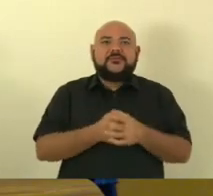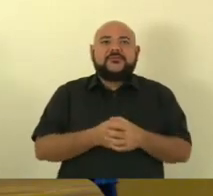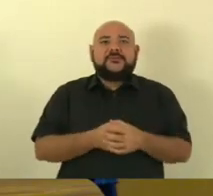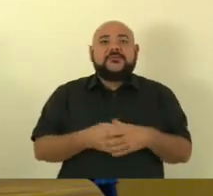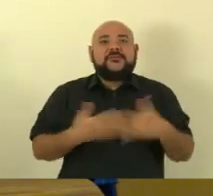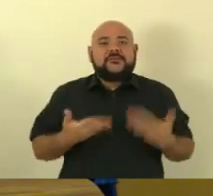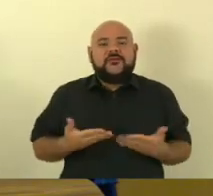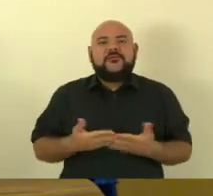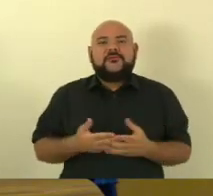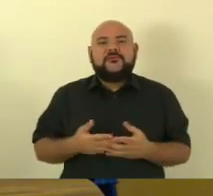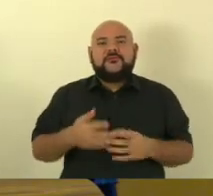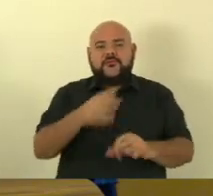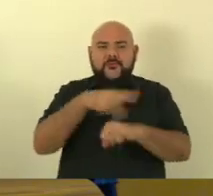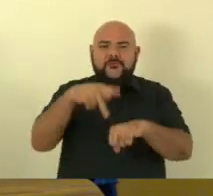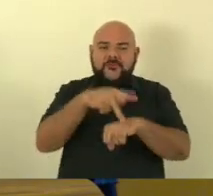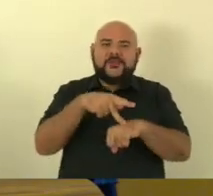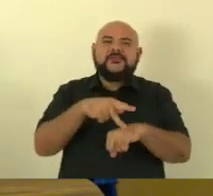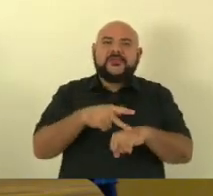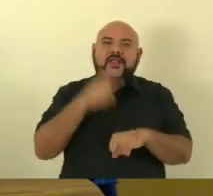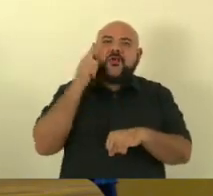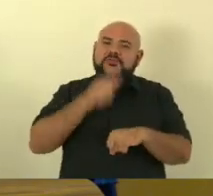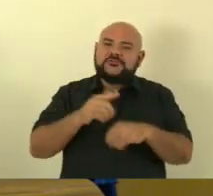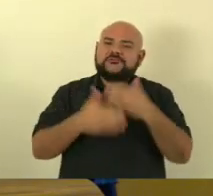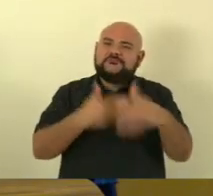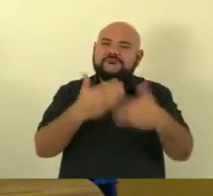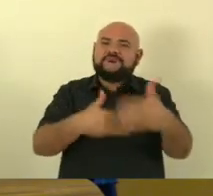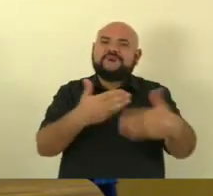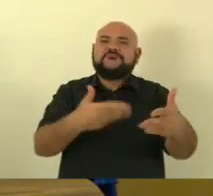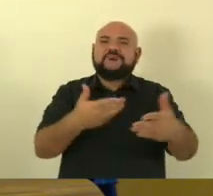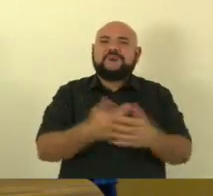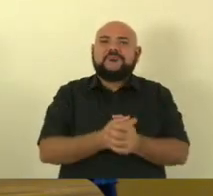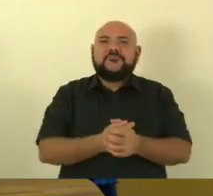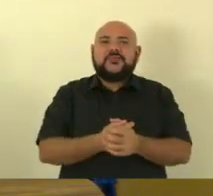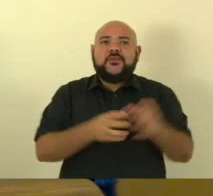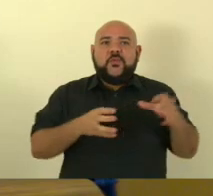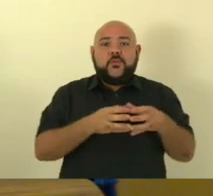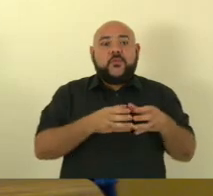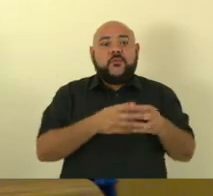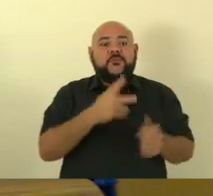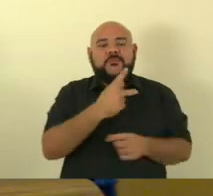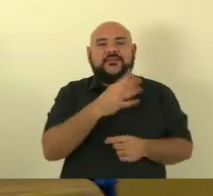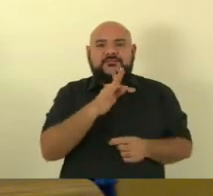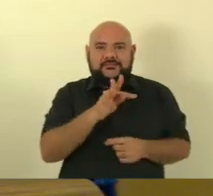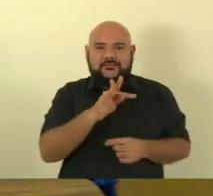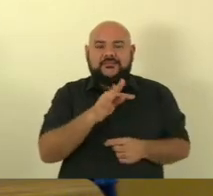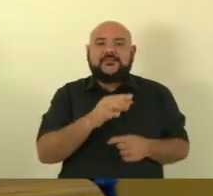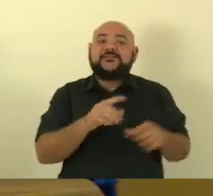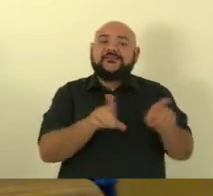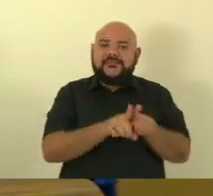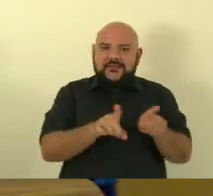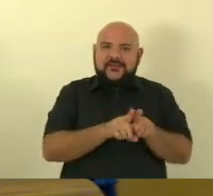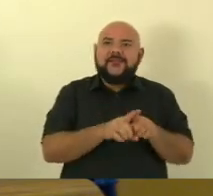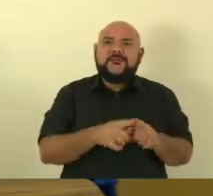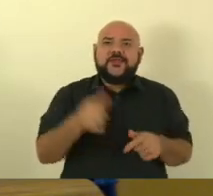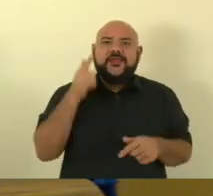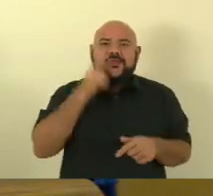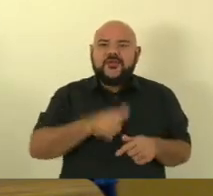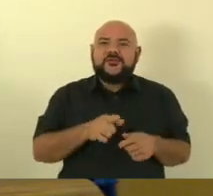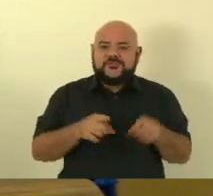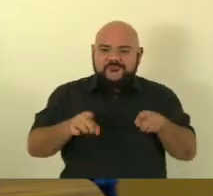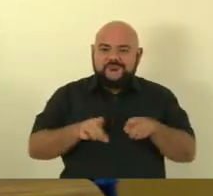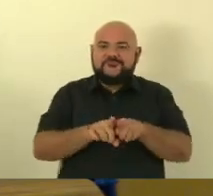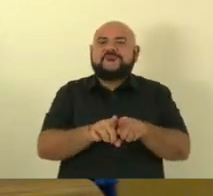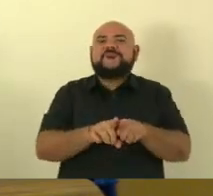beneficiar o governo do PT por incrível que isso pareça deputado Danilo Baez porque é país organizado economicamente ele gera emprego